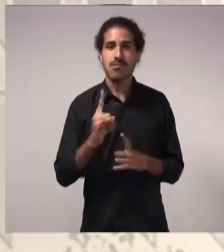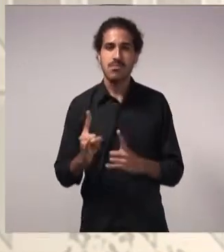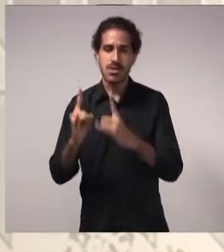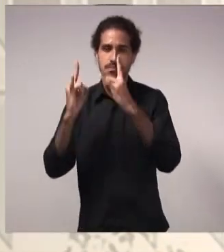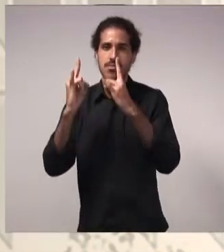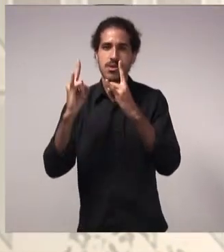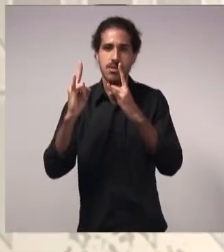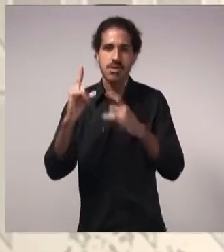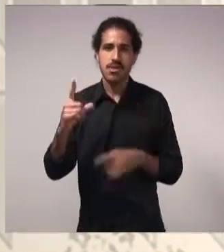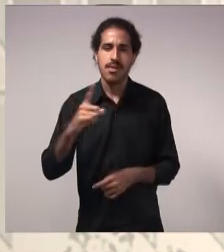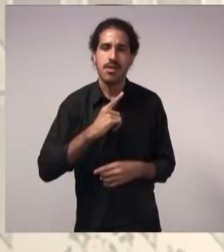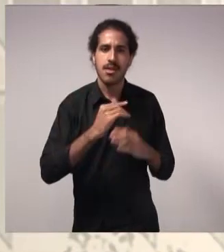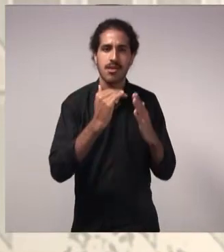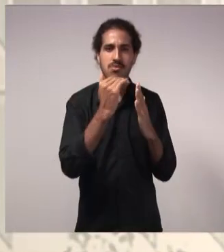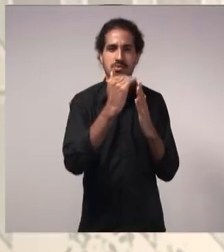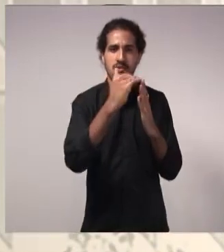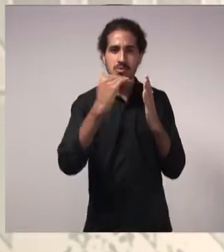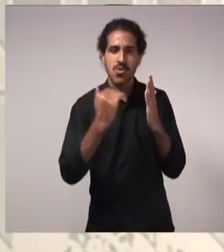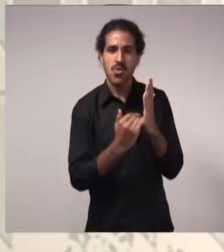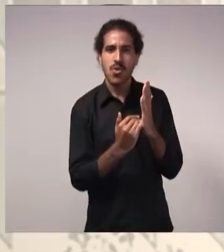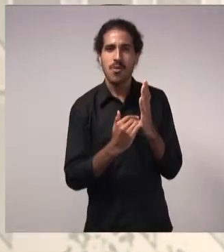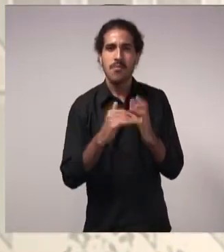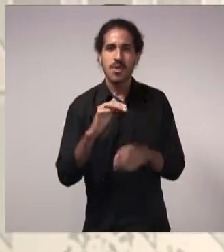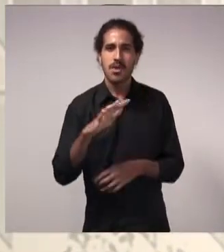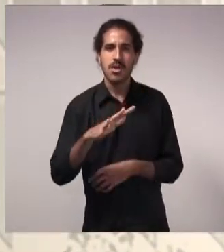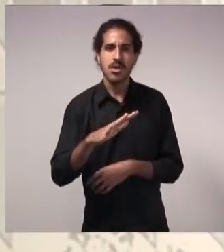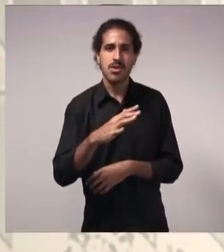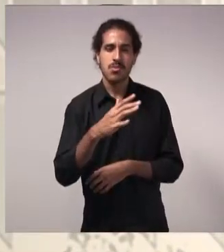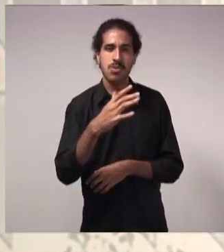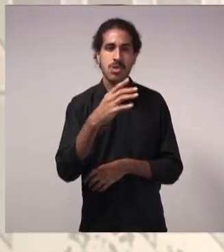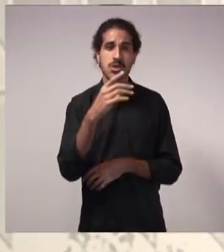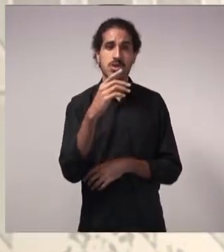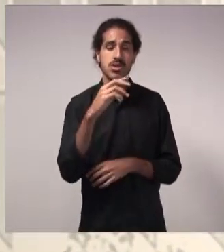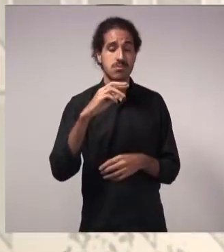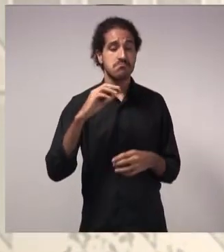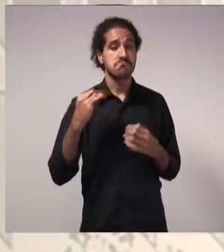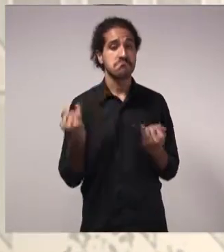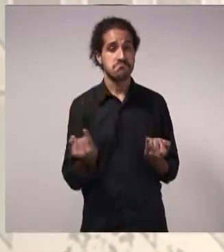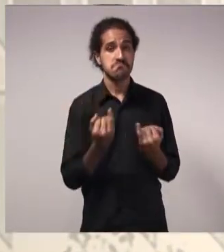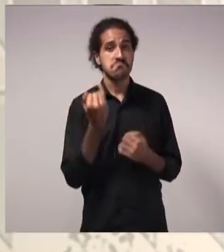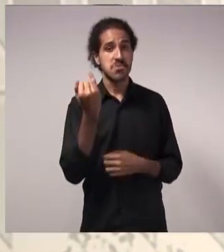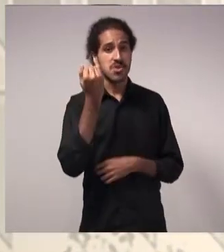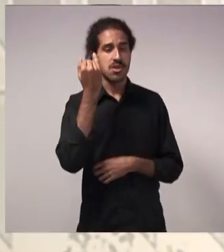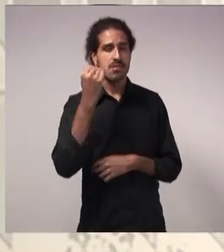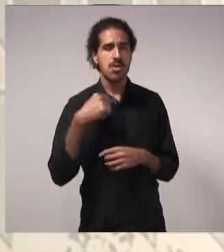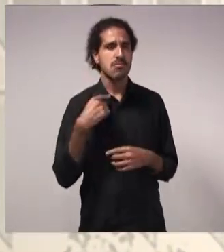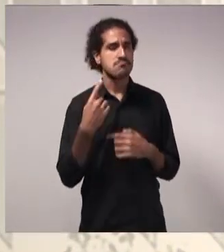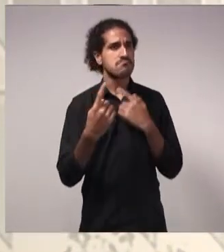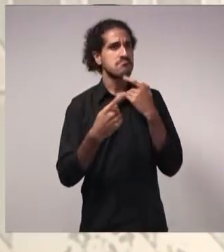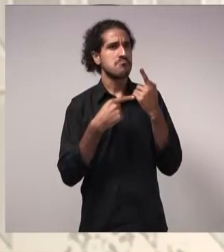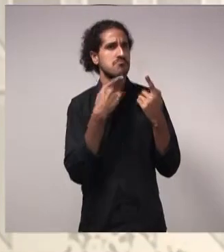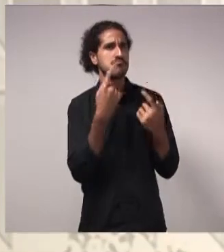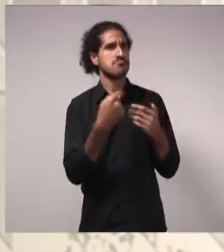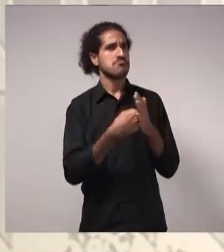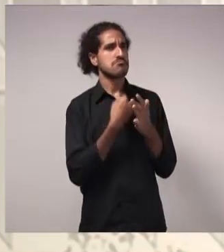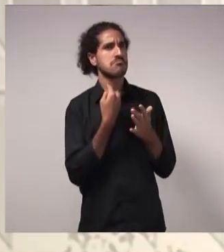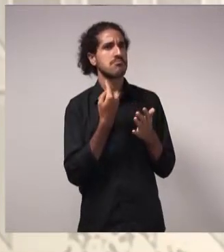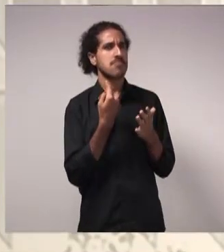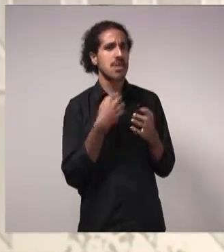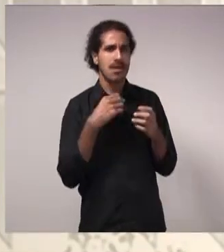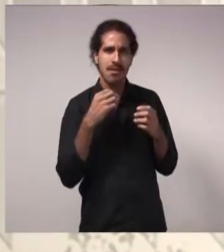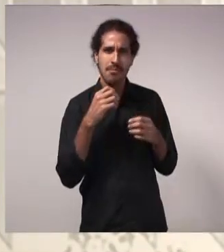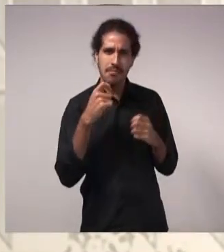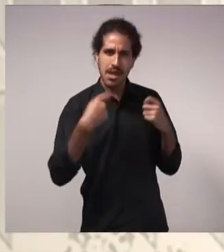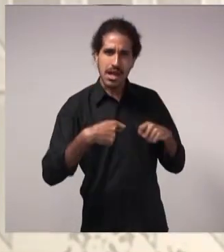Isso daí é uma redução na nossa vazão de extração, de exploração significativa. E eu me questiono, será que a gente precisa de novos